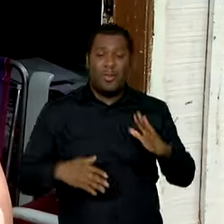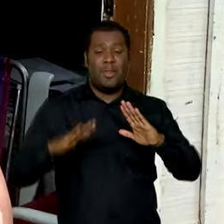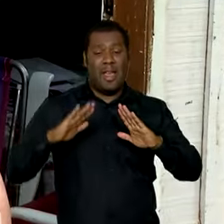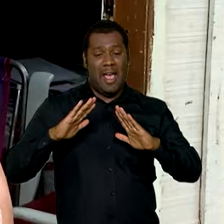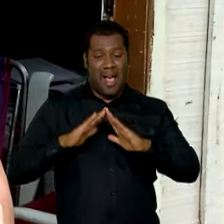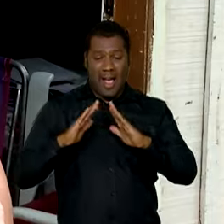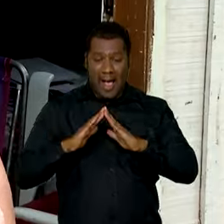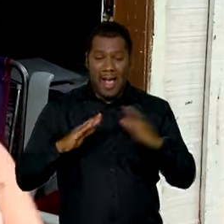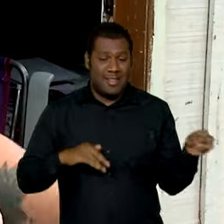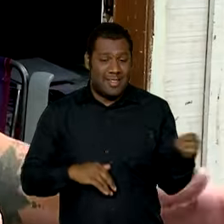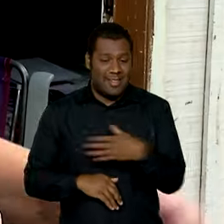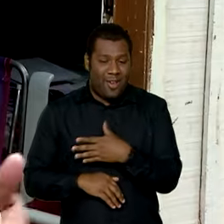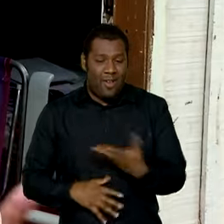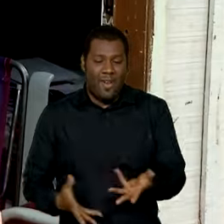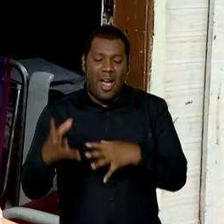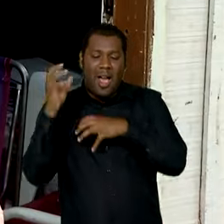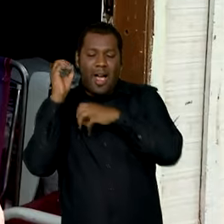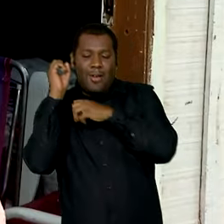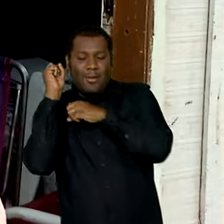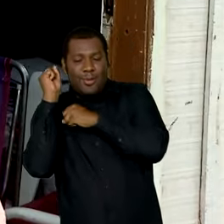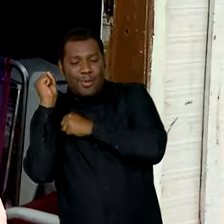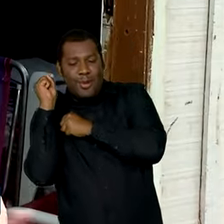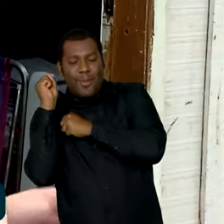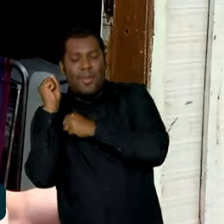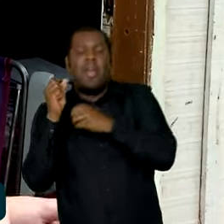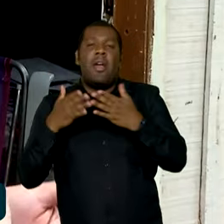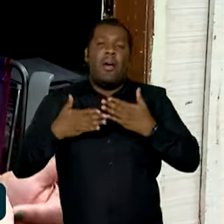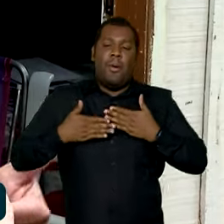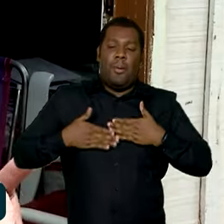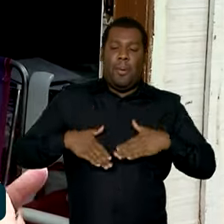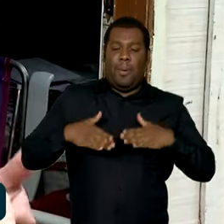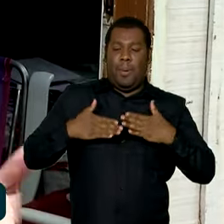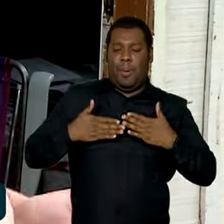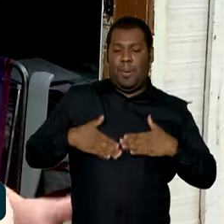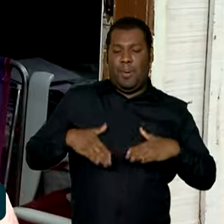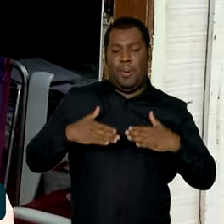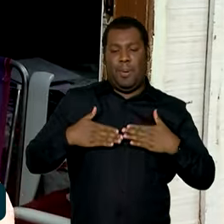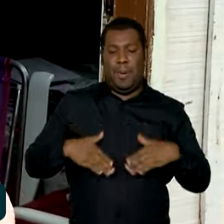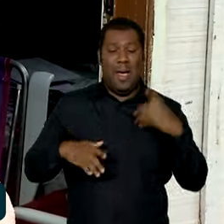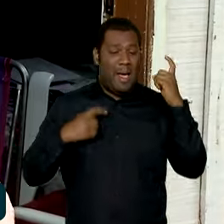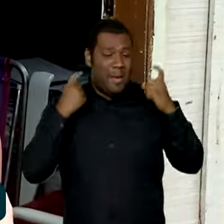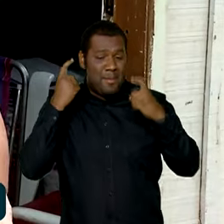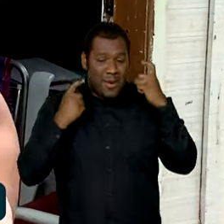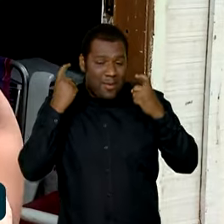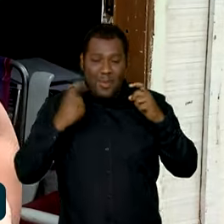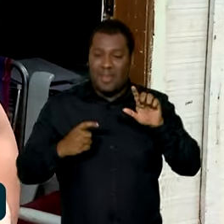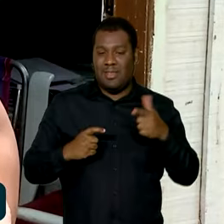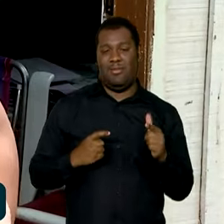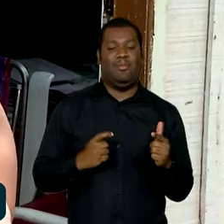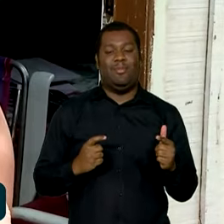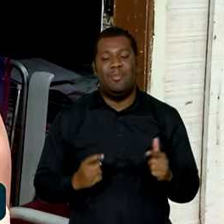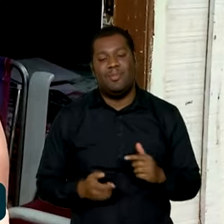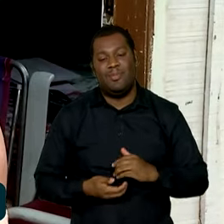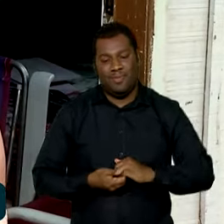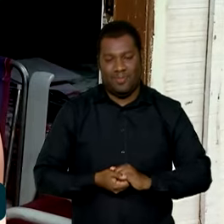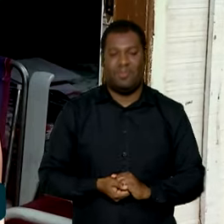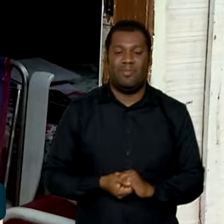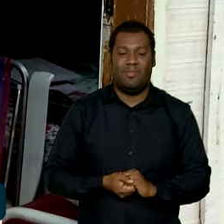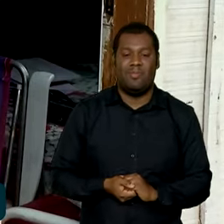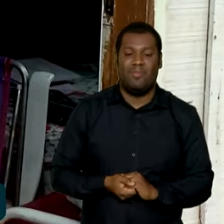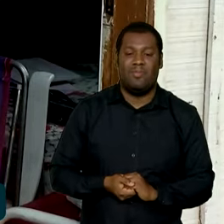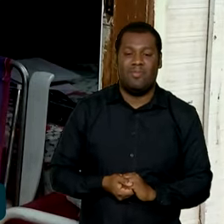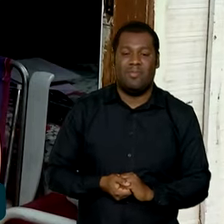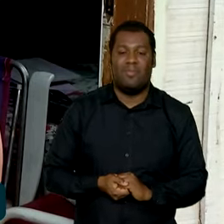chover, que vai dar, mas nós não estamos mais lá embaixo, nós não estamos mais lá passando risco, nós vamos estar lá para cima. Ah, então,